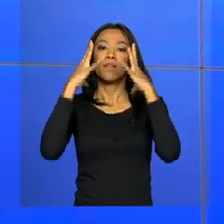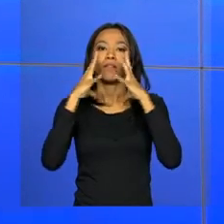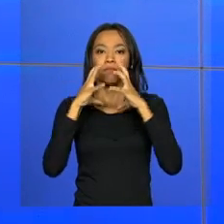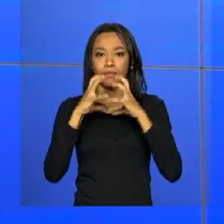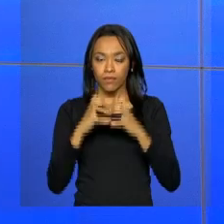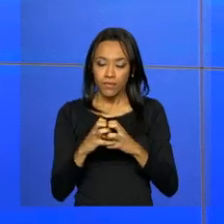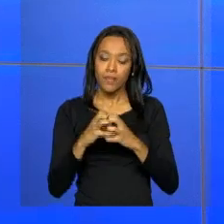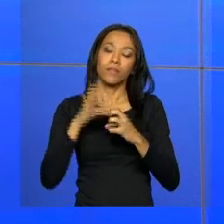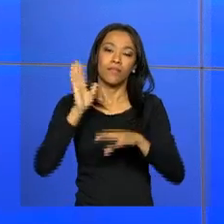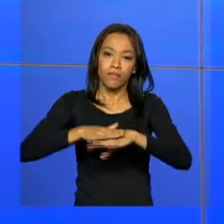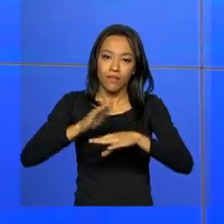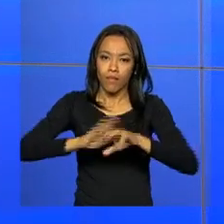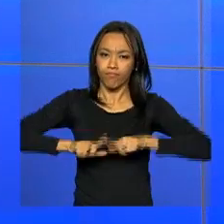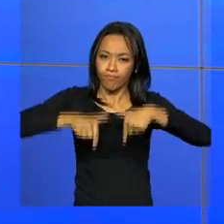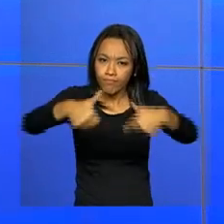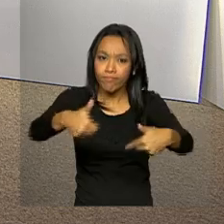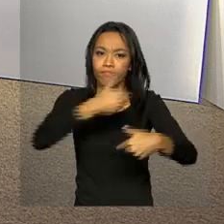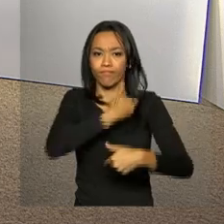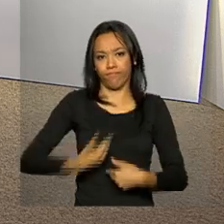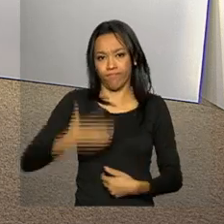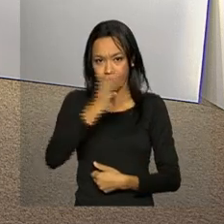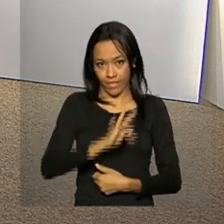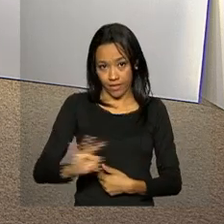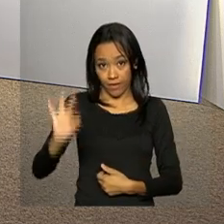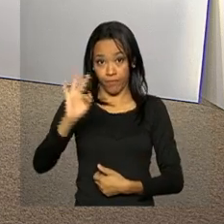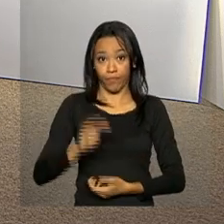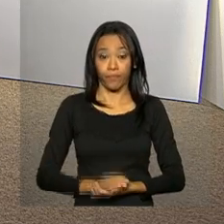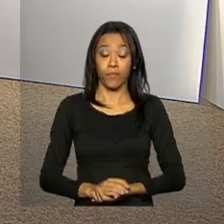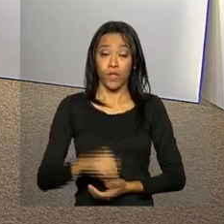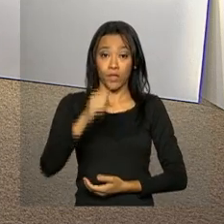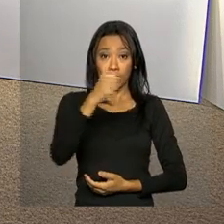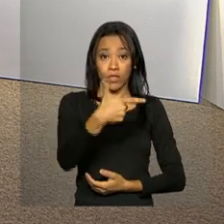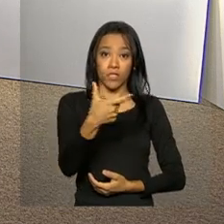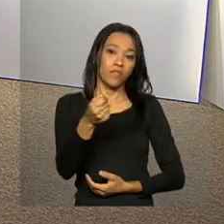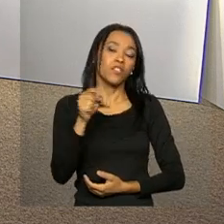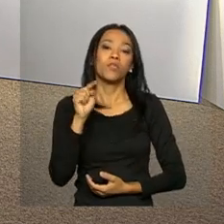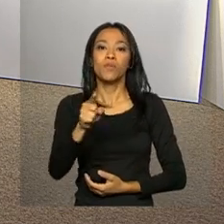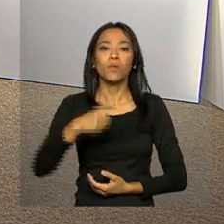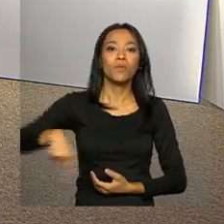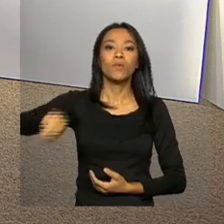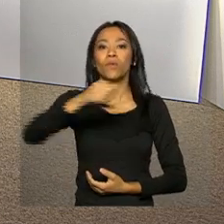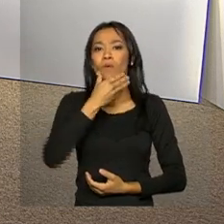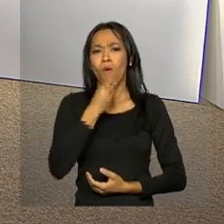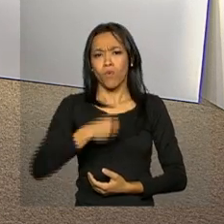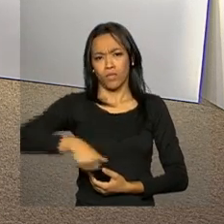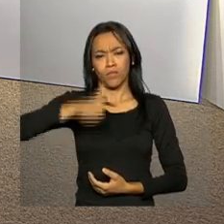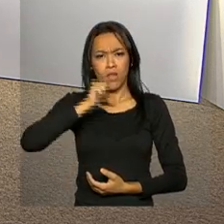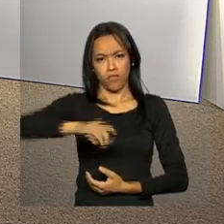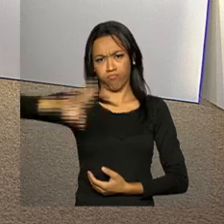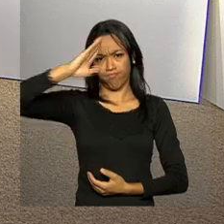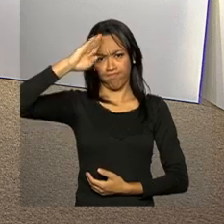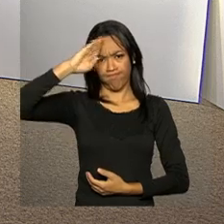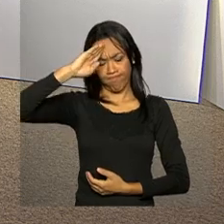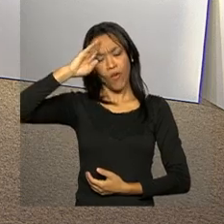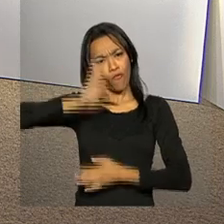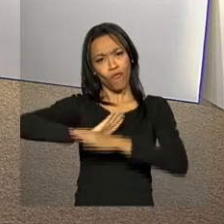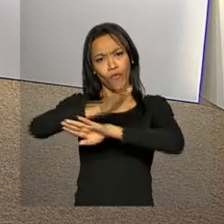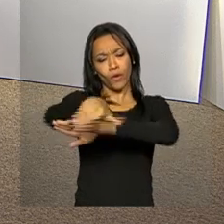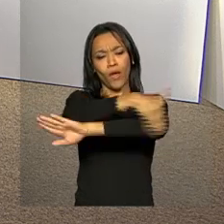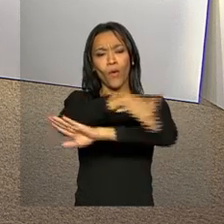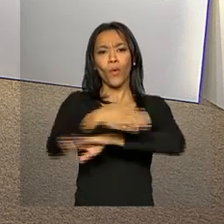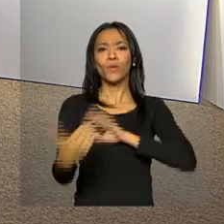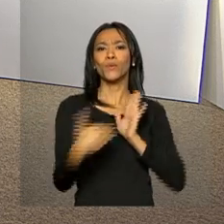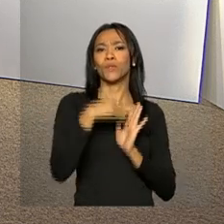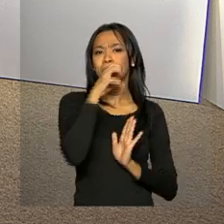sendo executado pelo governo federal. 220 mil militares das Forças Armadas foram para as ruas no último